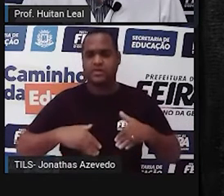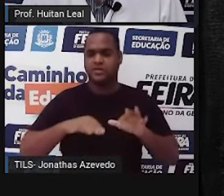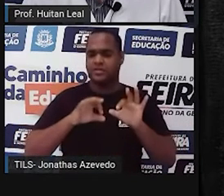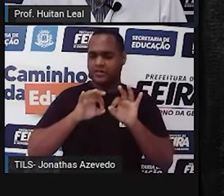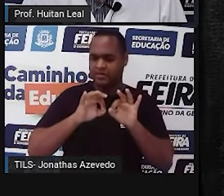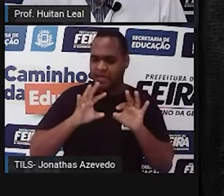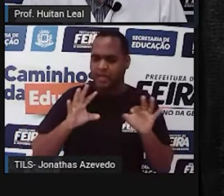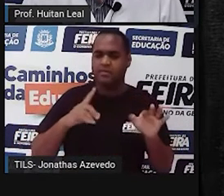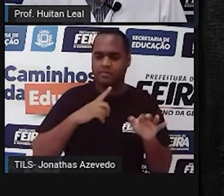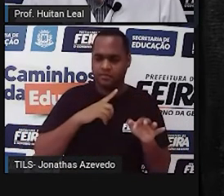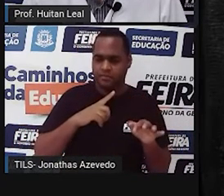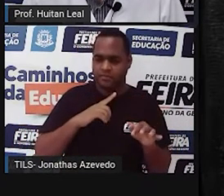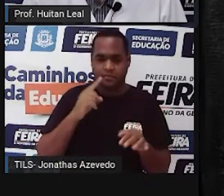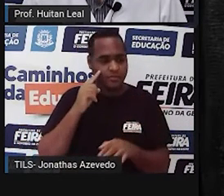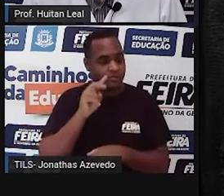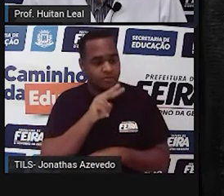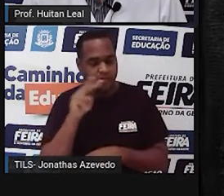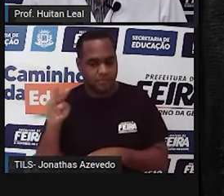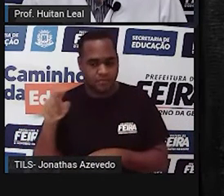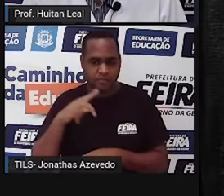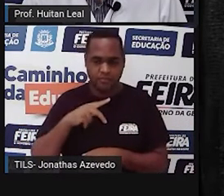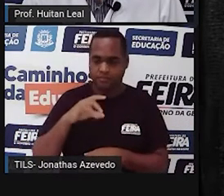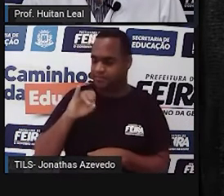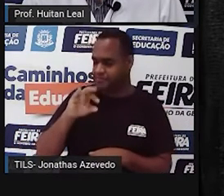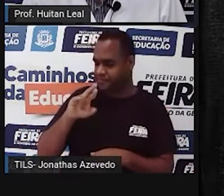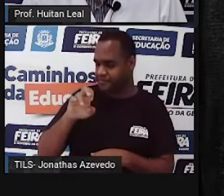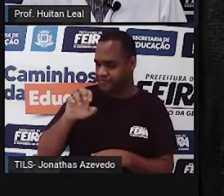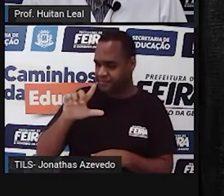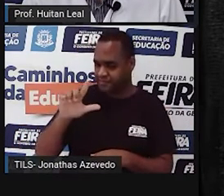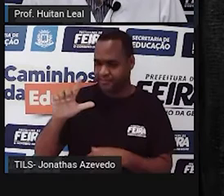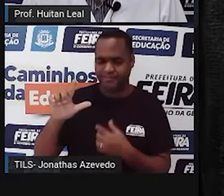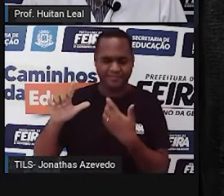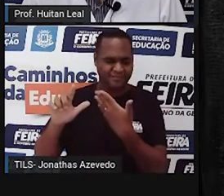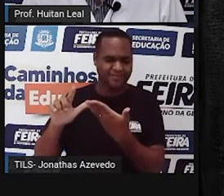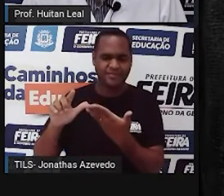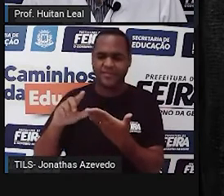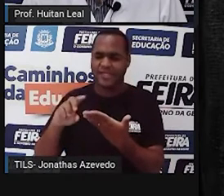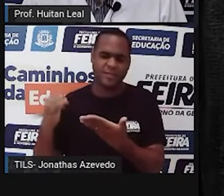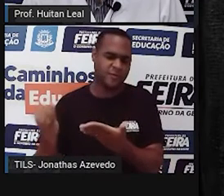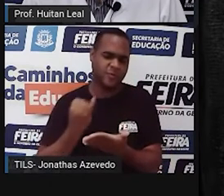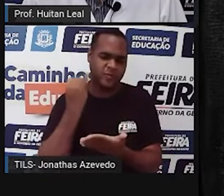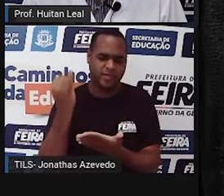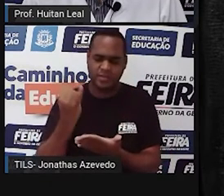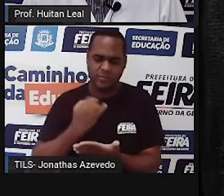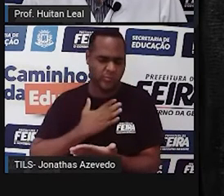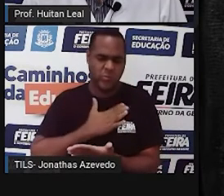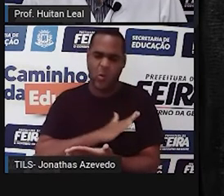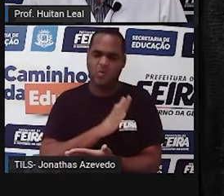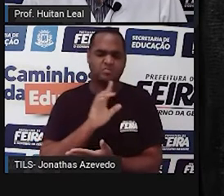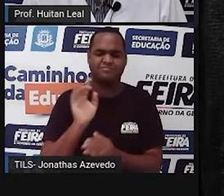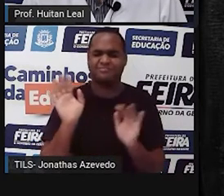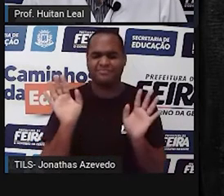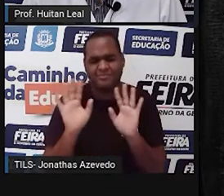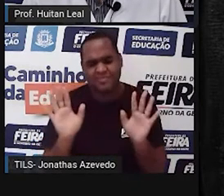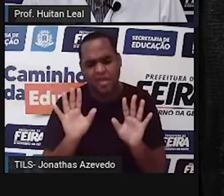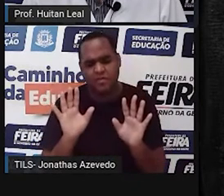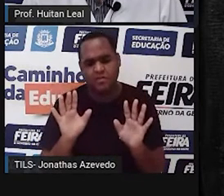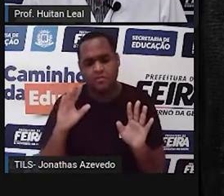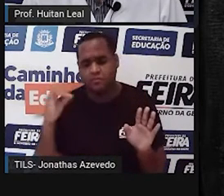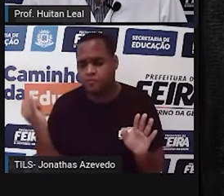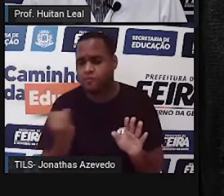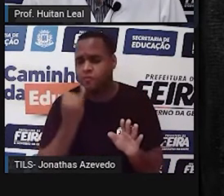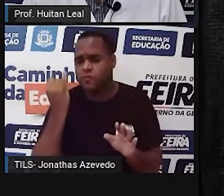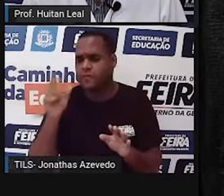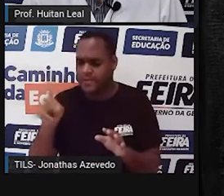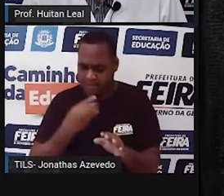destinos traçados nos olhos de Israel. Israel, não importa se alguém não gosta de você, o que importa é que você